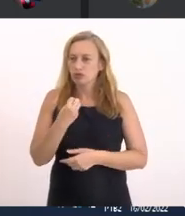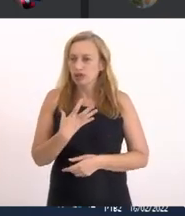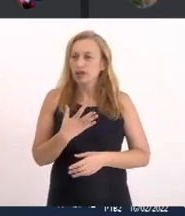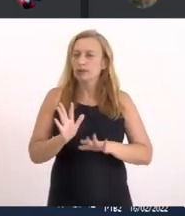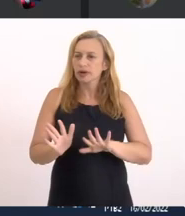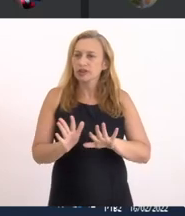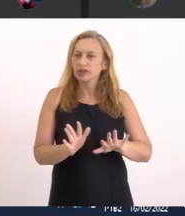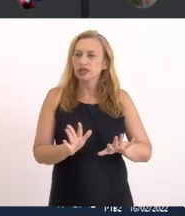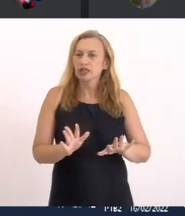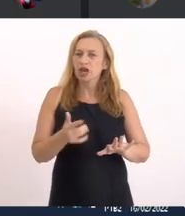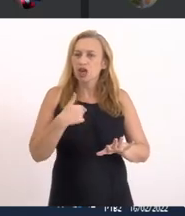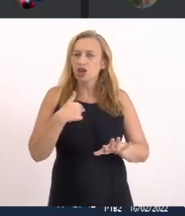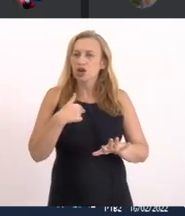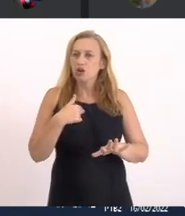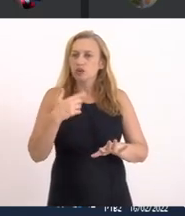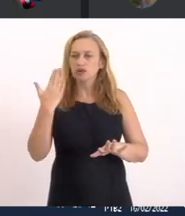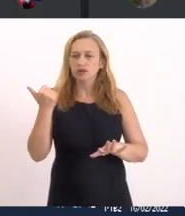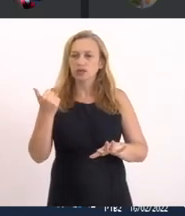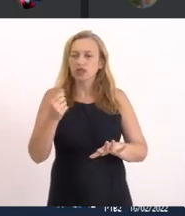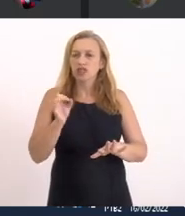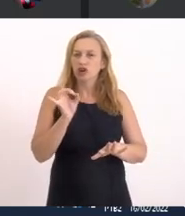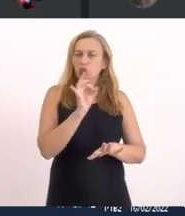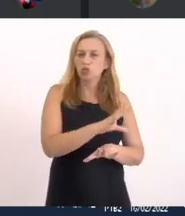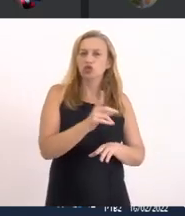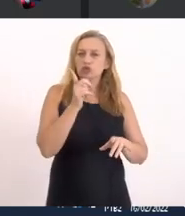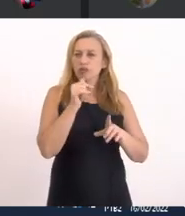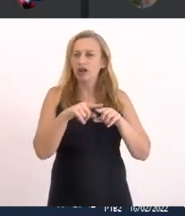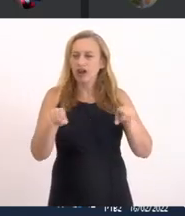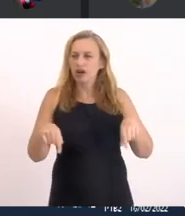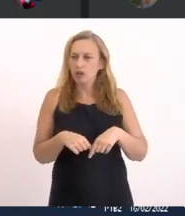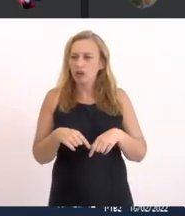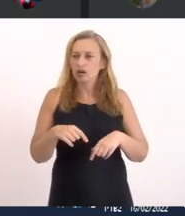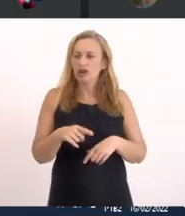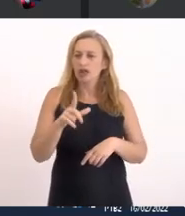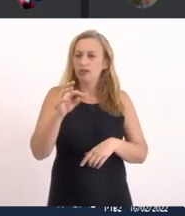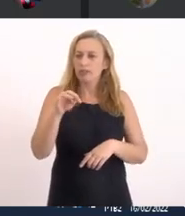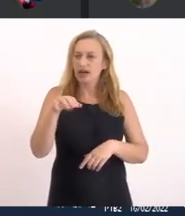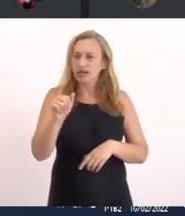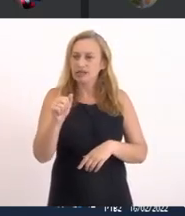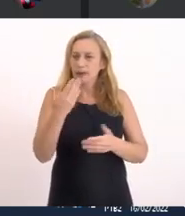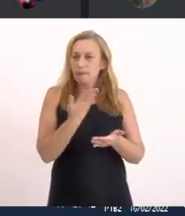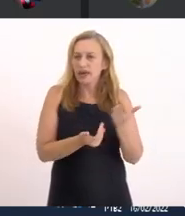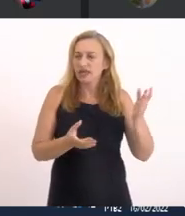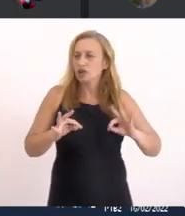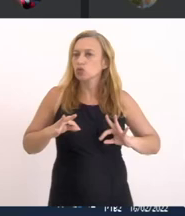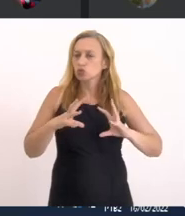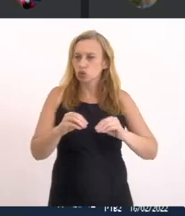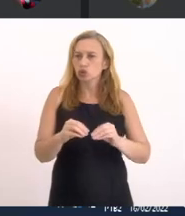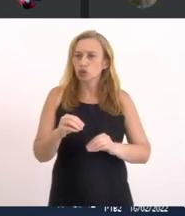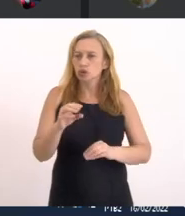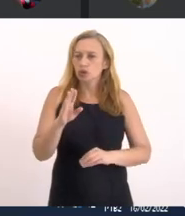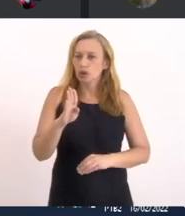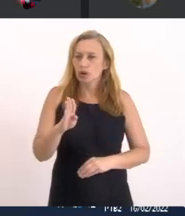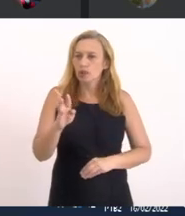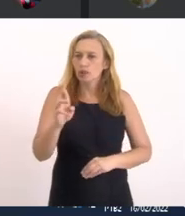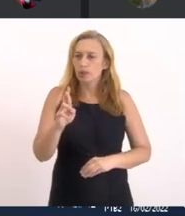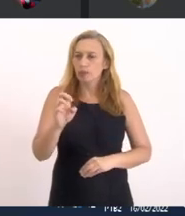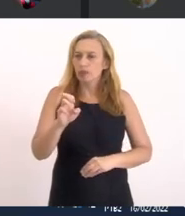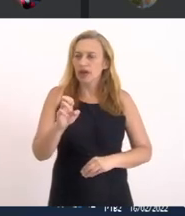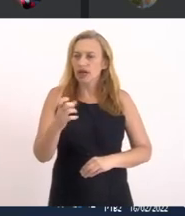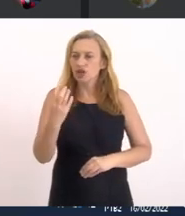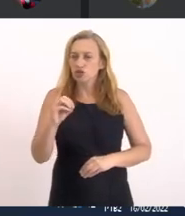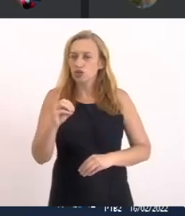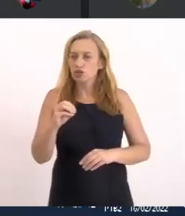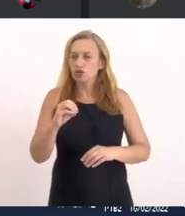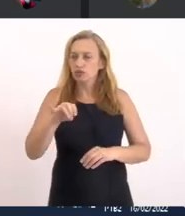Mas Que a última Lagoa Mombassa Perdeu Perdeu Todos os brejos Porque salinizou A água Isso